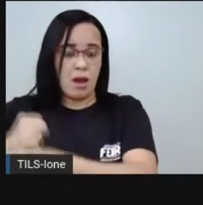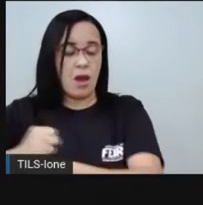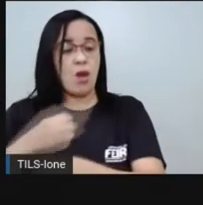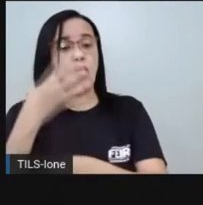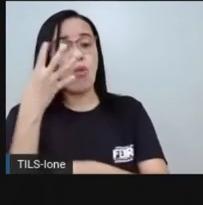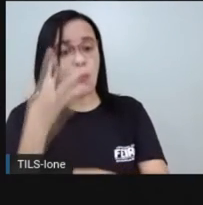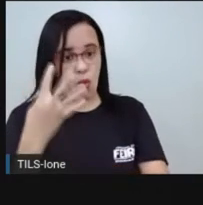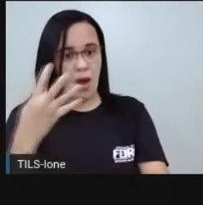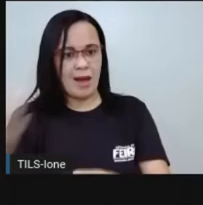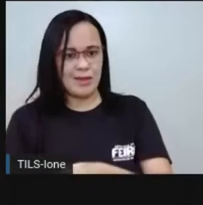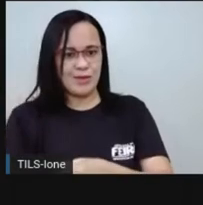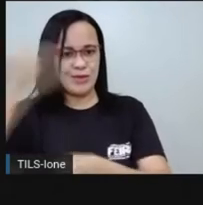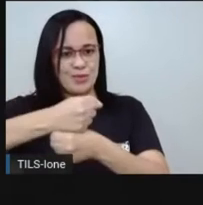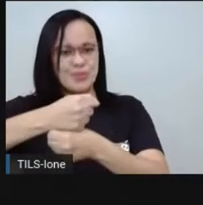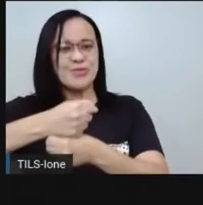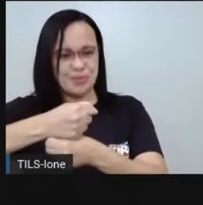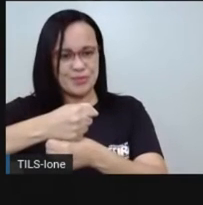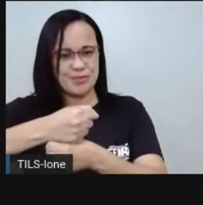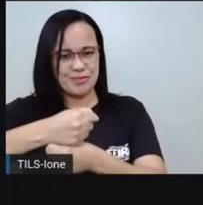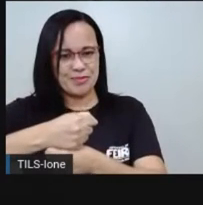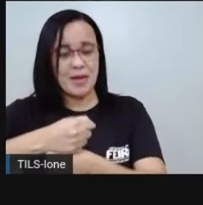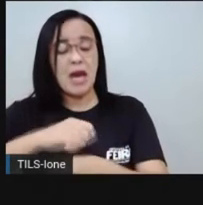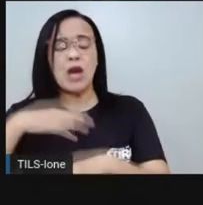temos eleições para prefeitos,